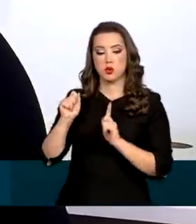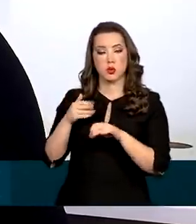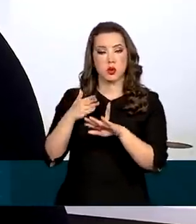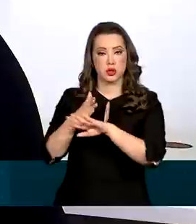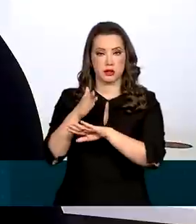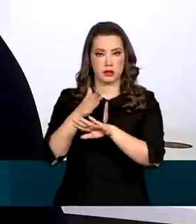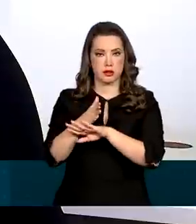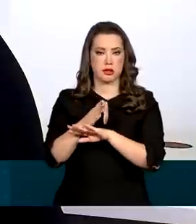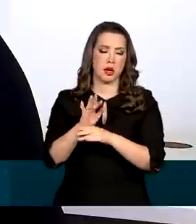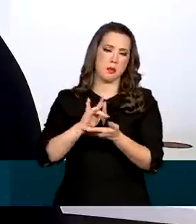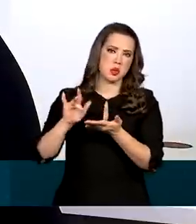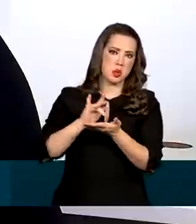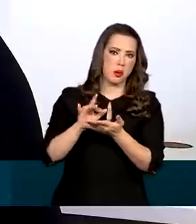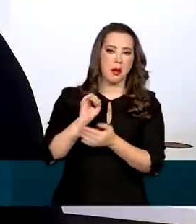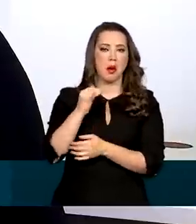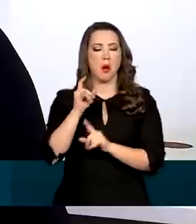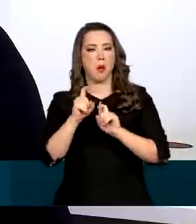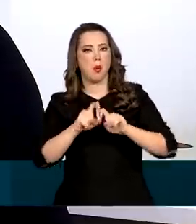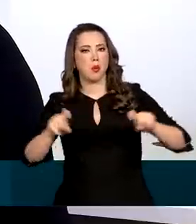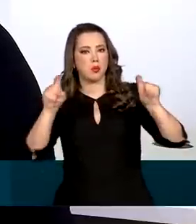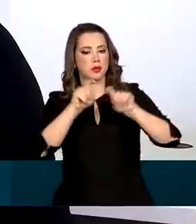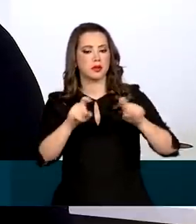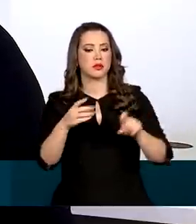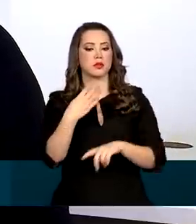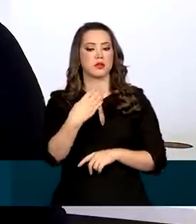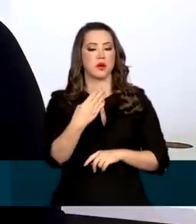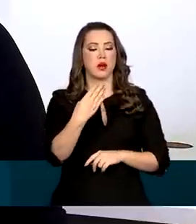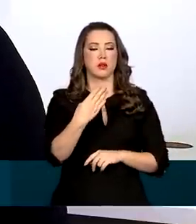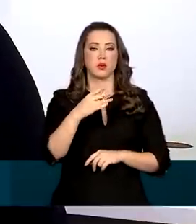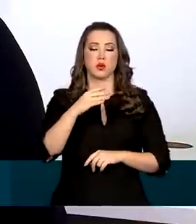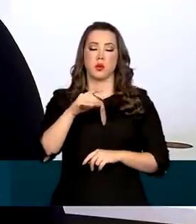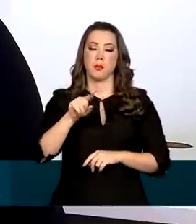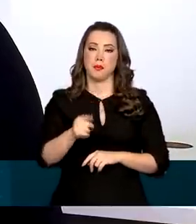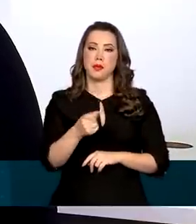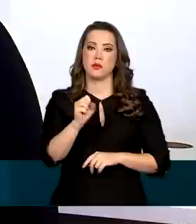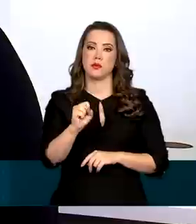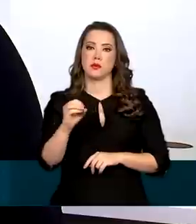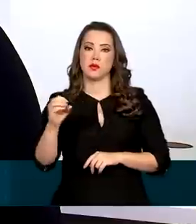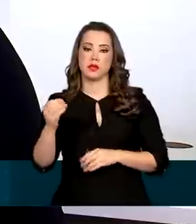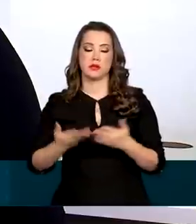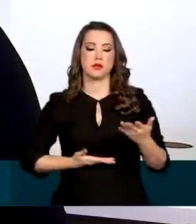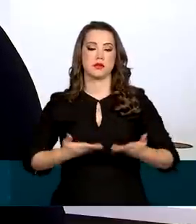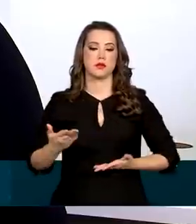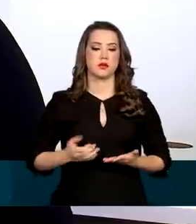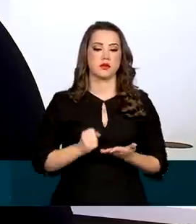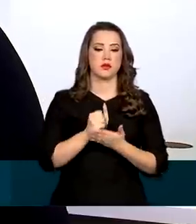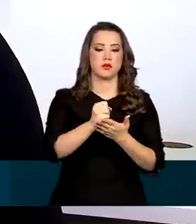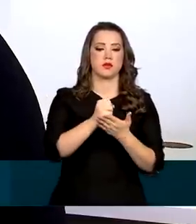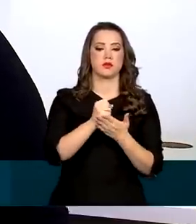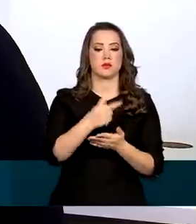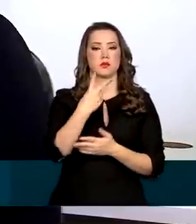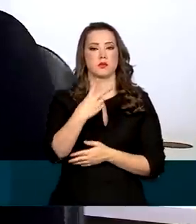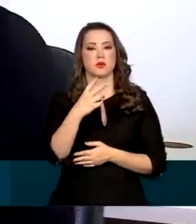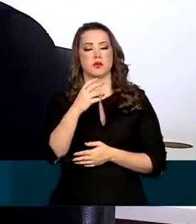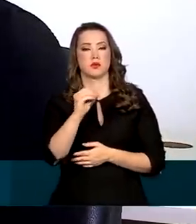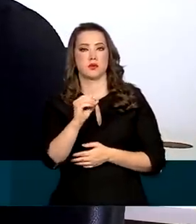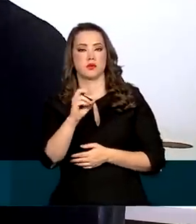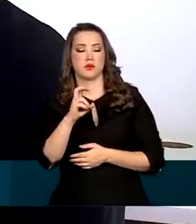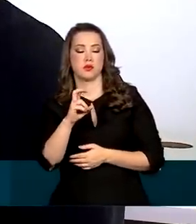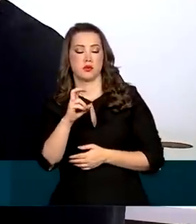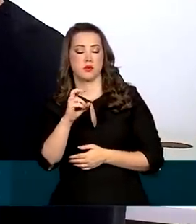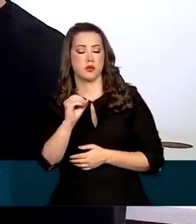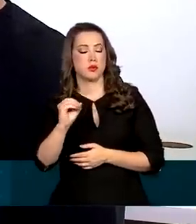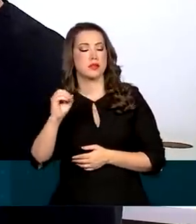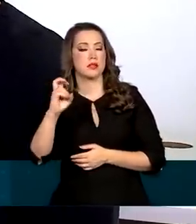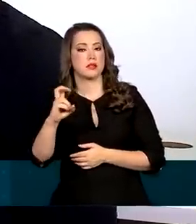cidadão encontra mais de 4.800 serviços oferecidos por 205 órgãos federais. Aqui, é